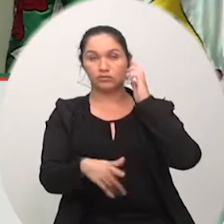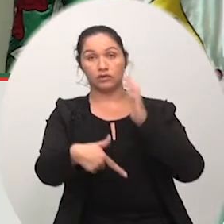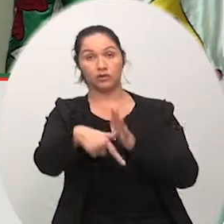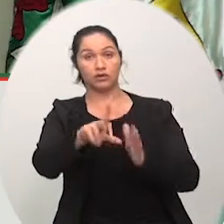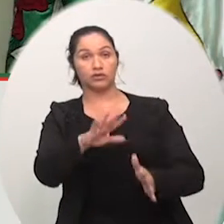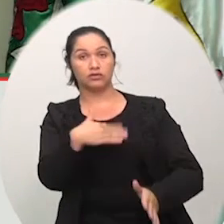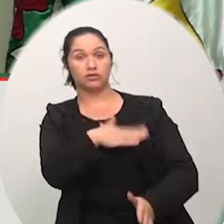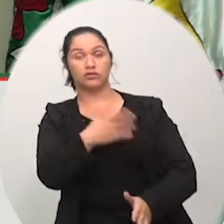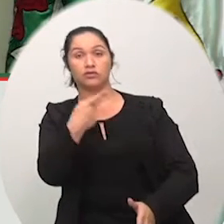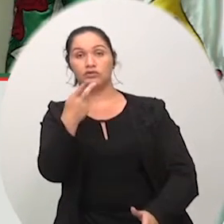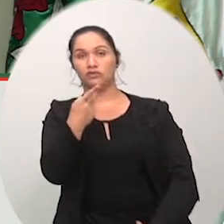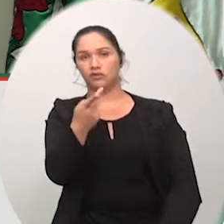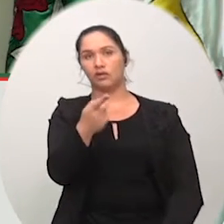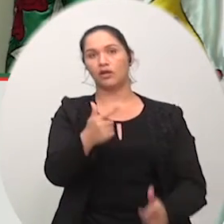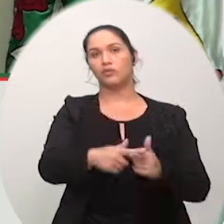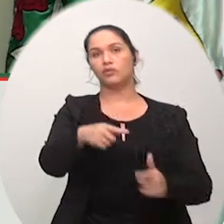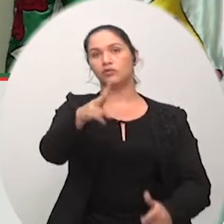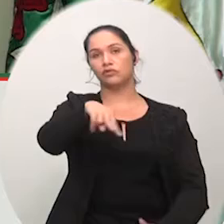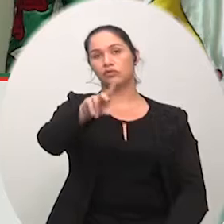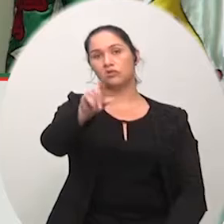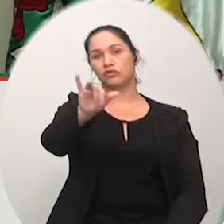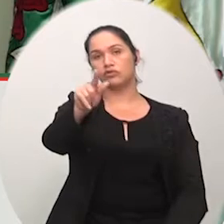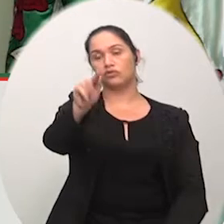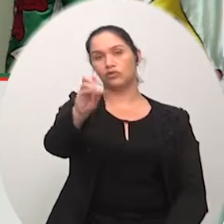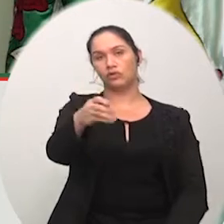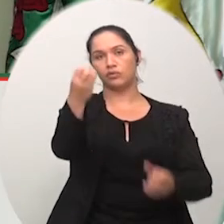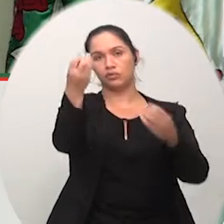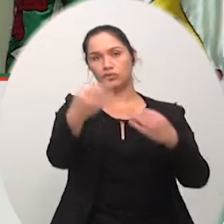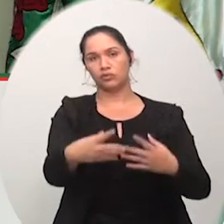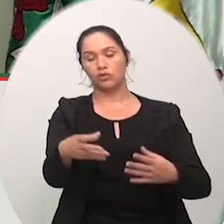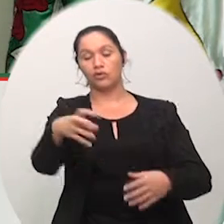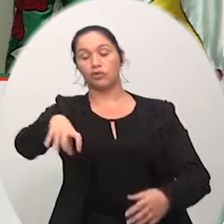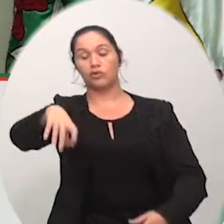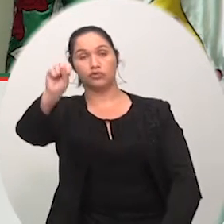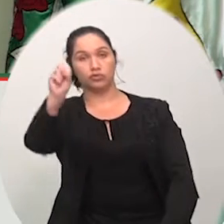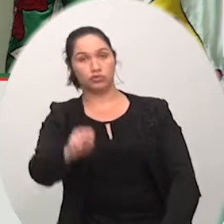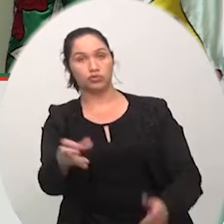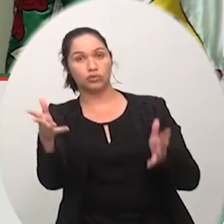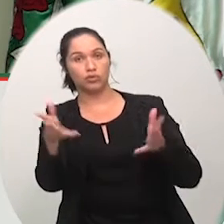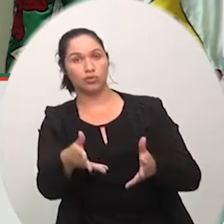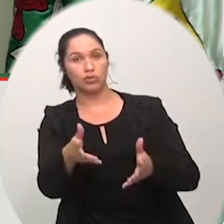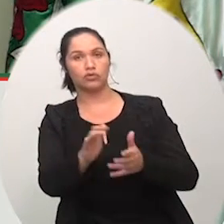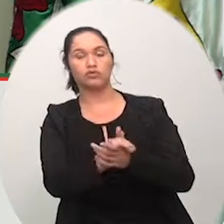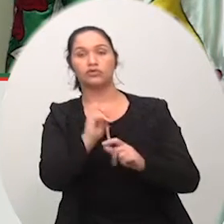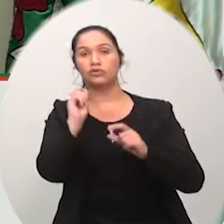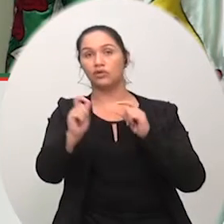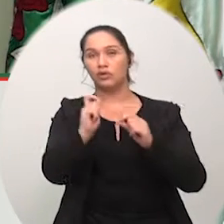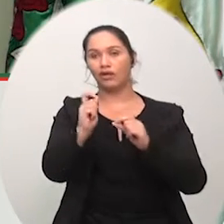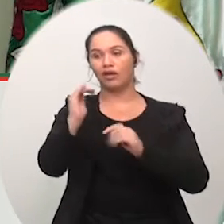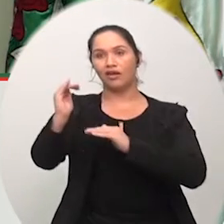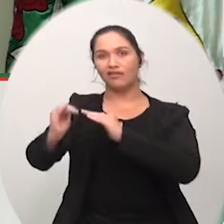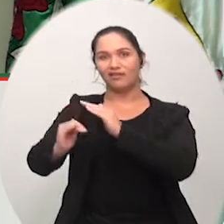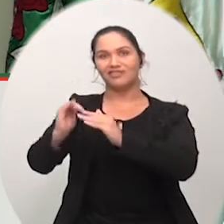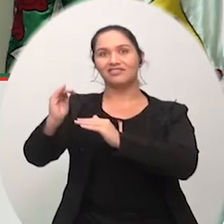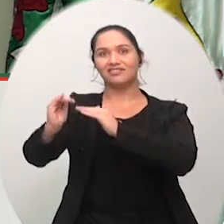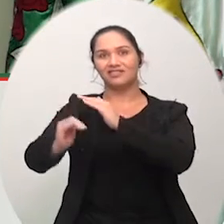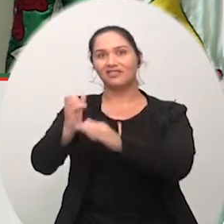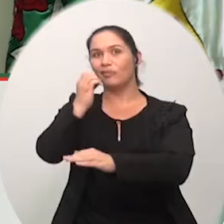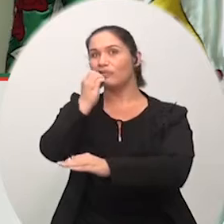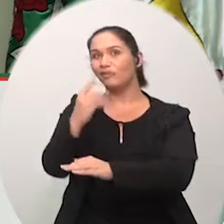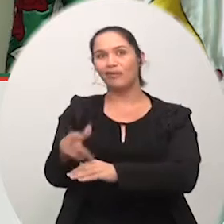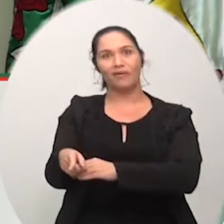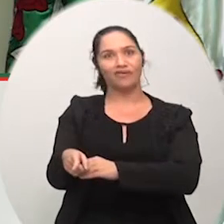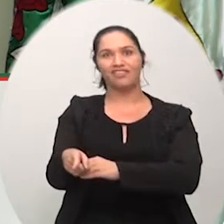vereador Diego Goulart falou muito bem lembrou muito bem que a região sul hoje é a bola da vez no estado a região está